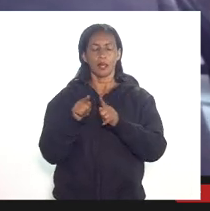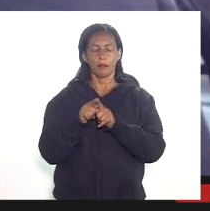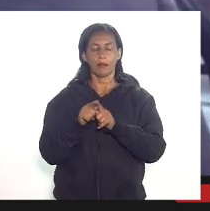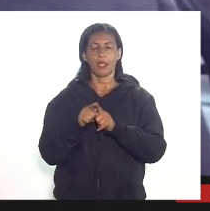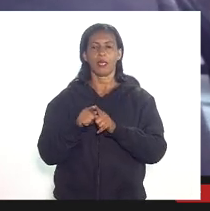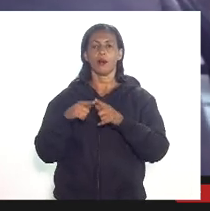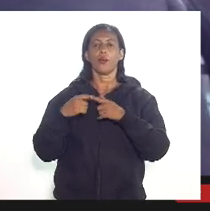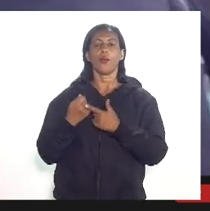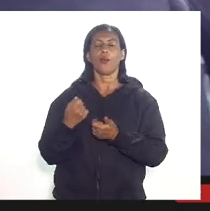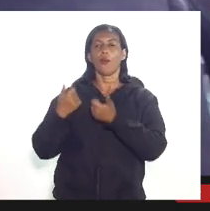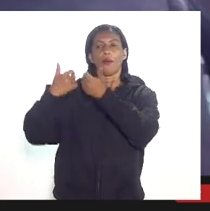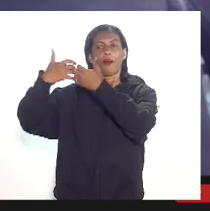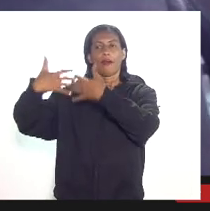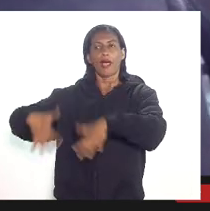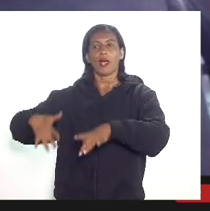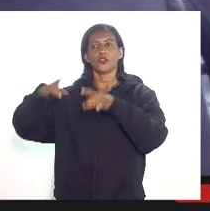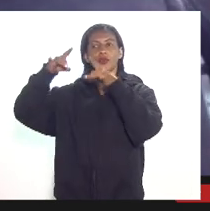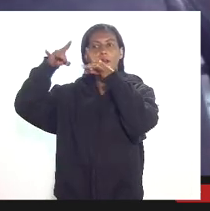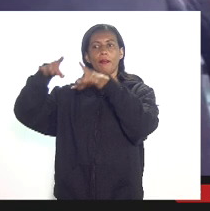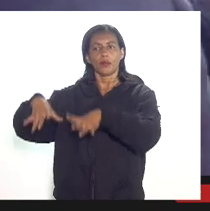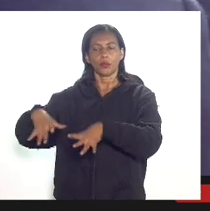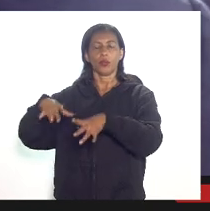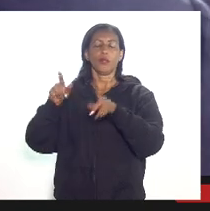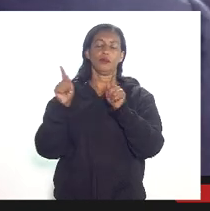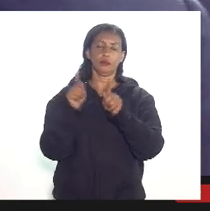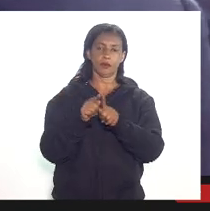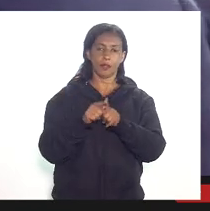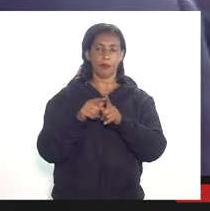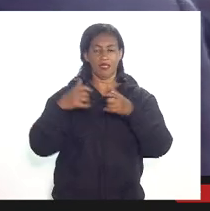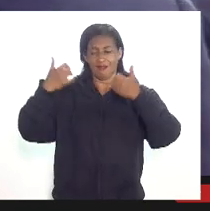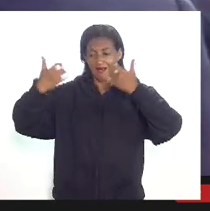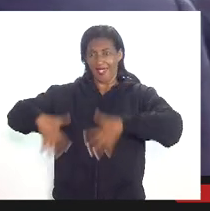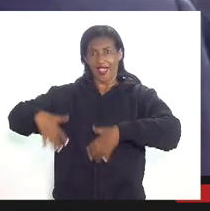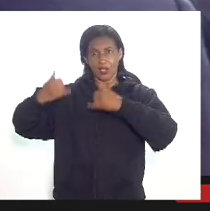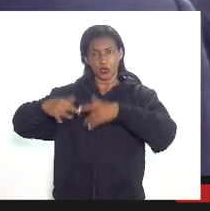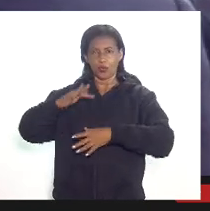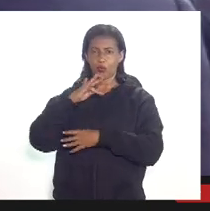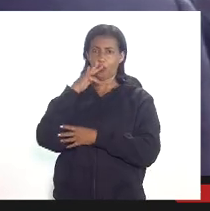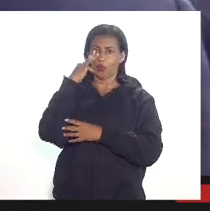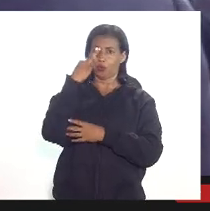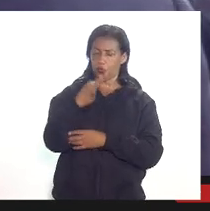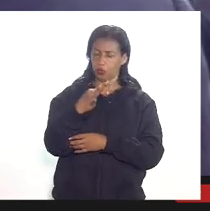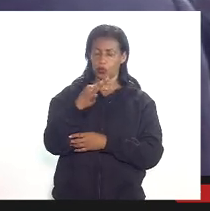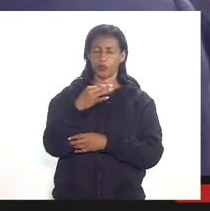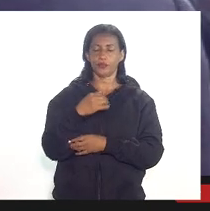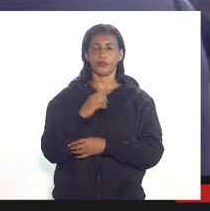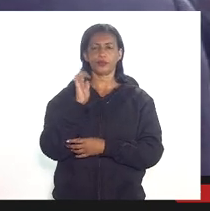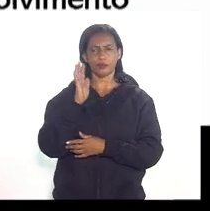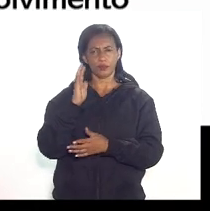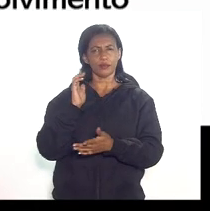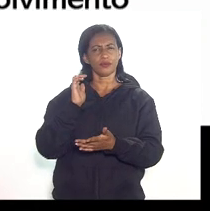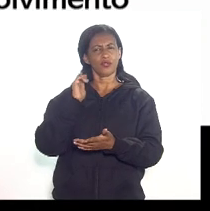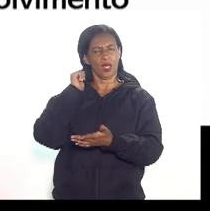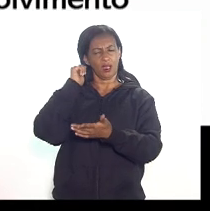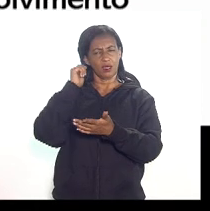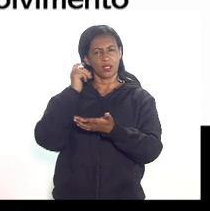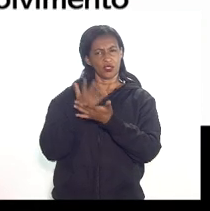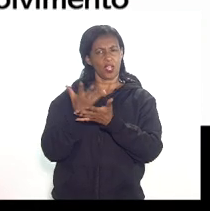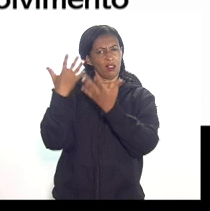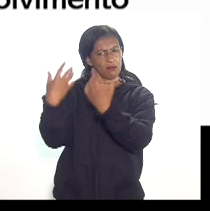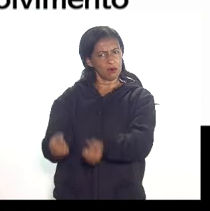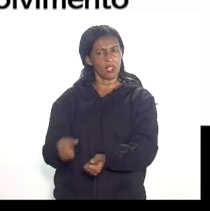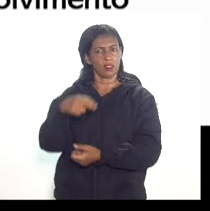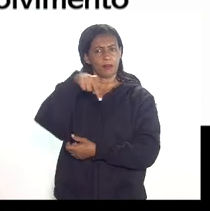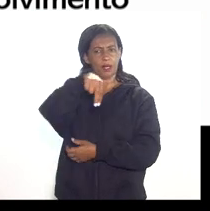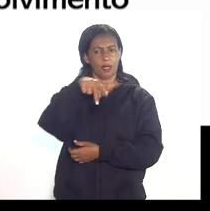eu chamo a atenção é uma provisão de gastos futuros isso é estimado e aprovado pela ANP e aí